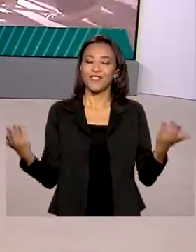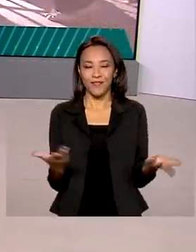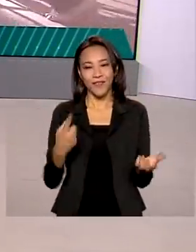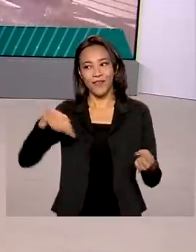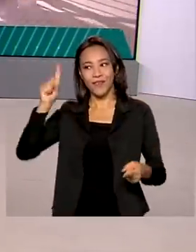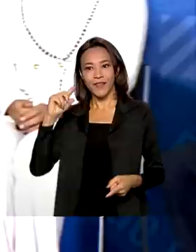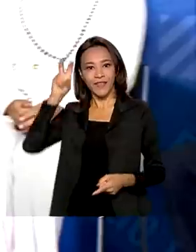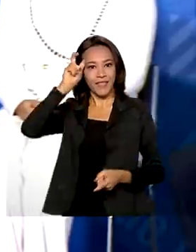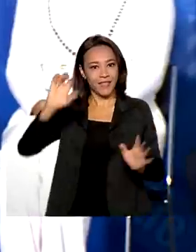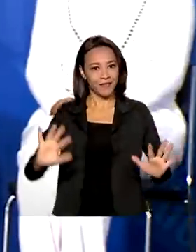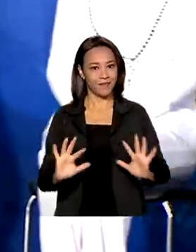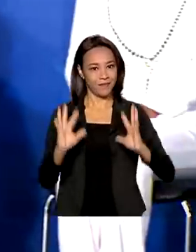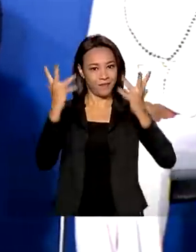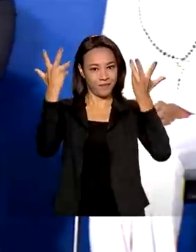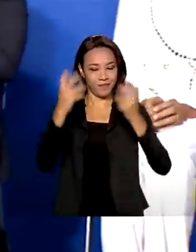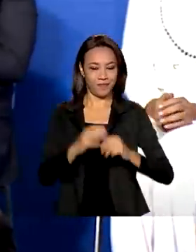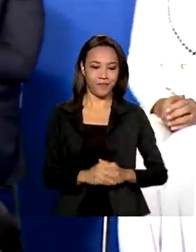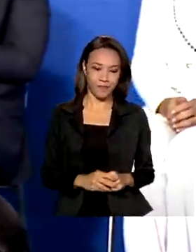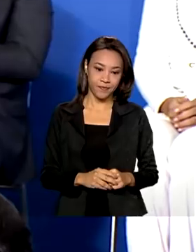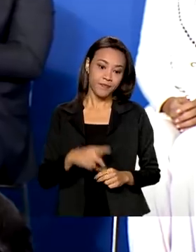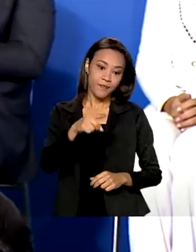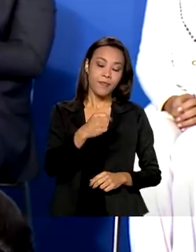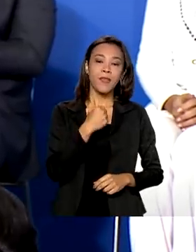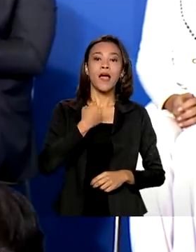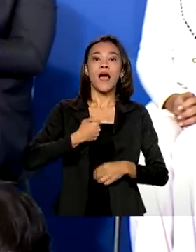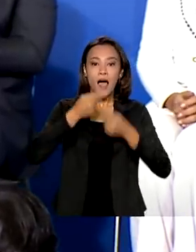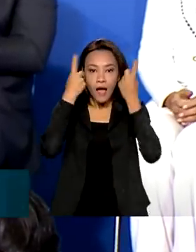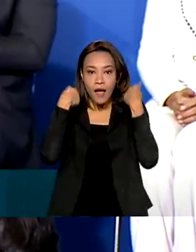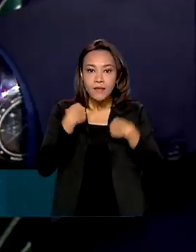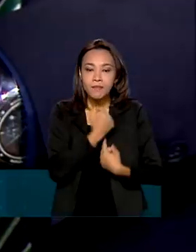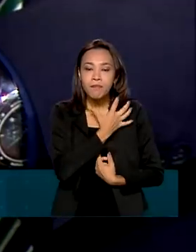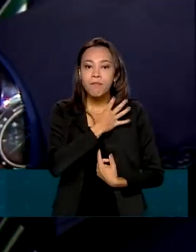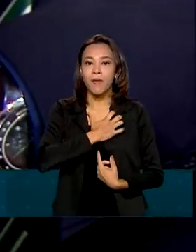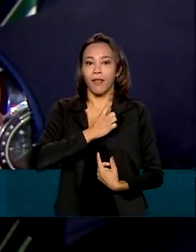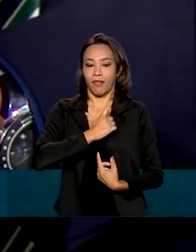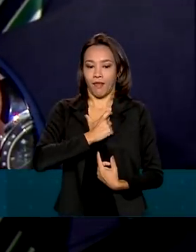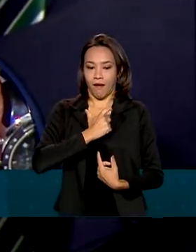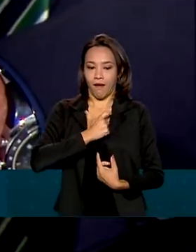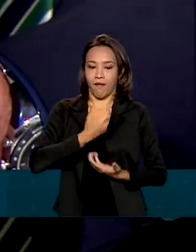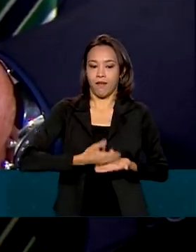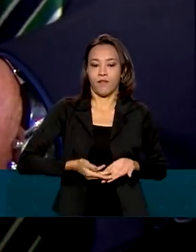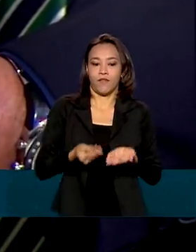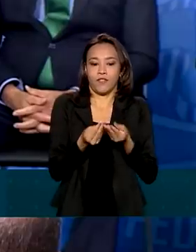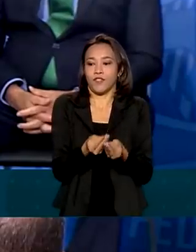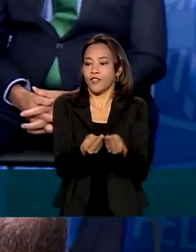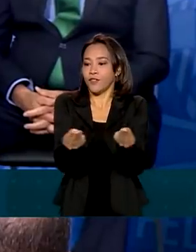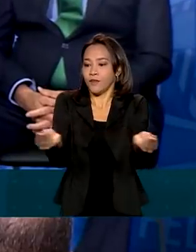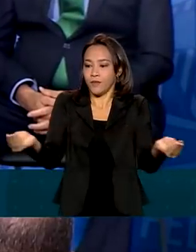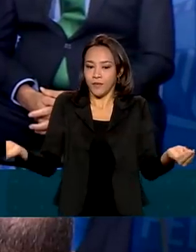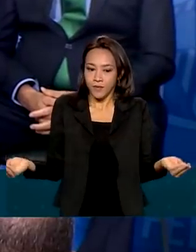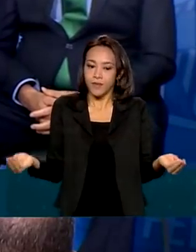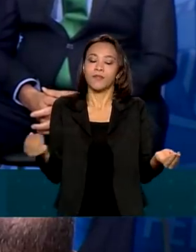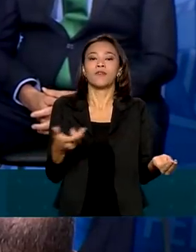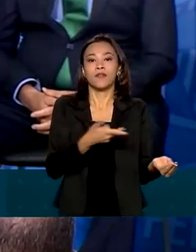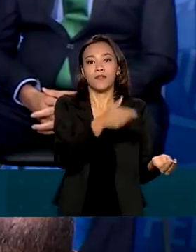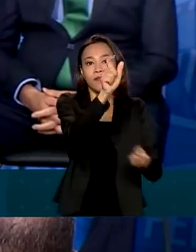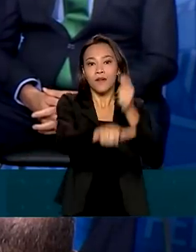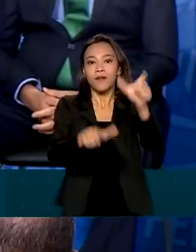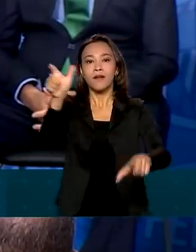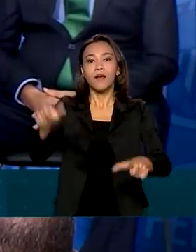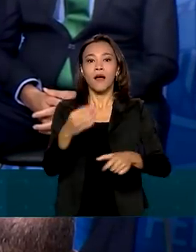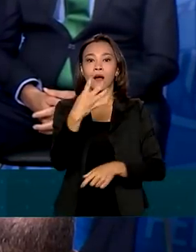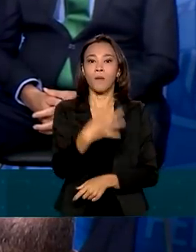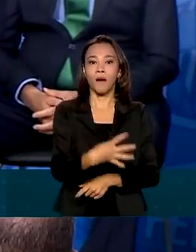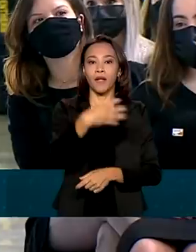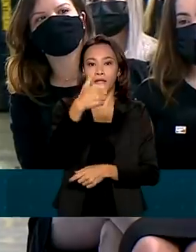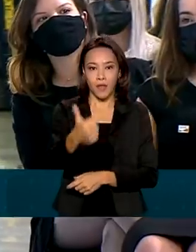quinta-feira. As medalhas da Ordem do Mérito Médico e do Mérito Oswaldo Cruz foram entregues a 41